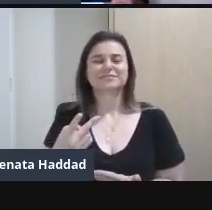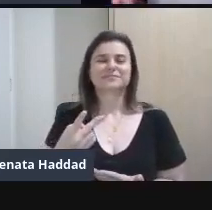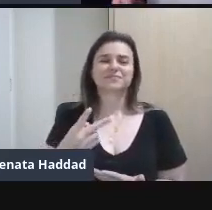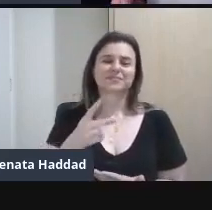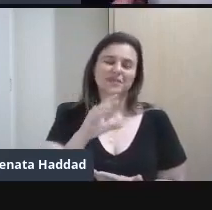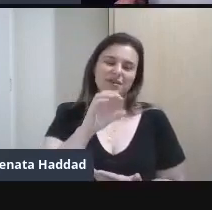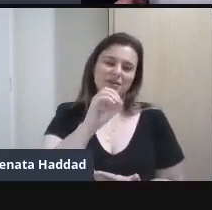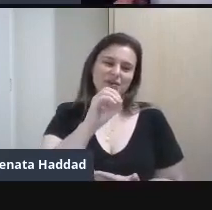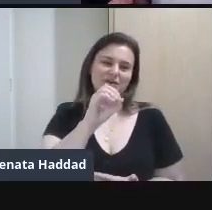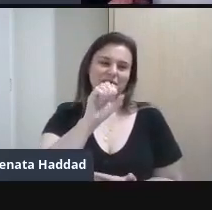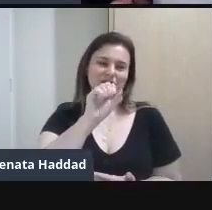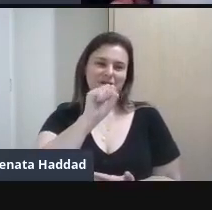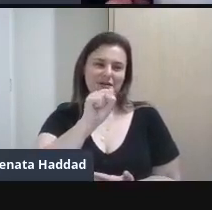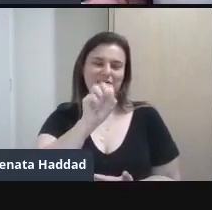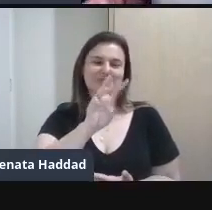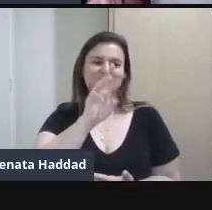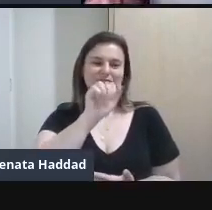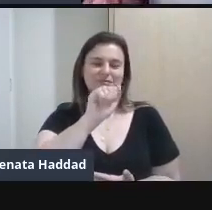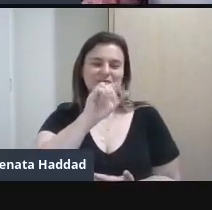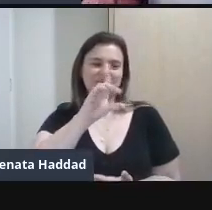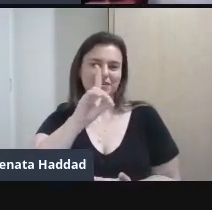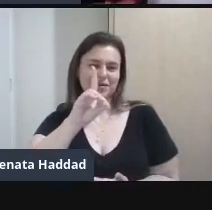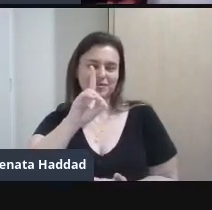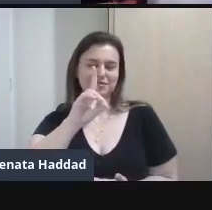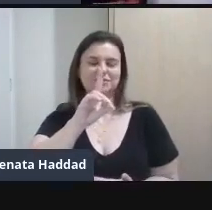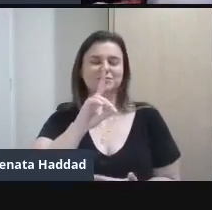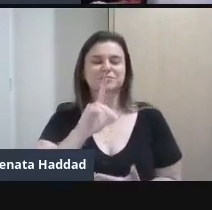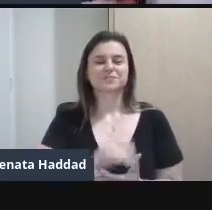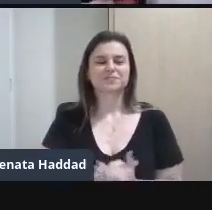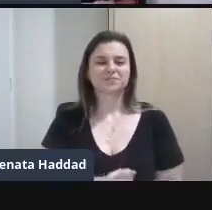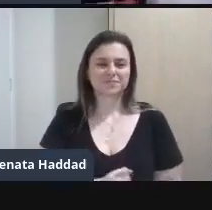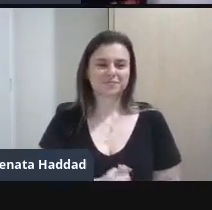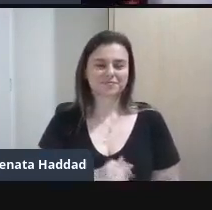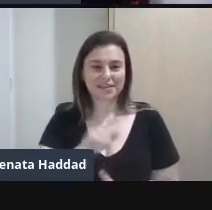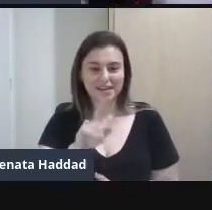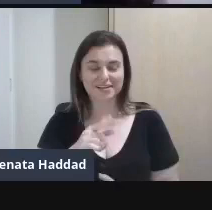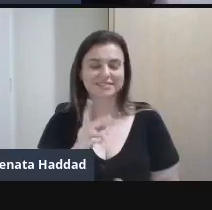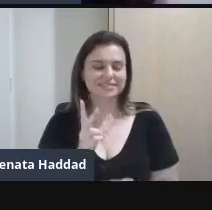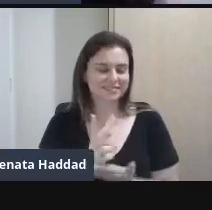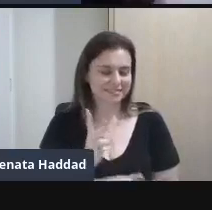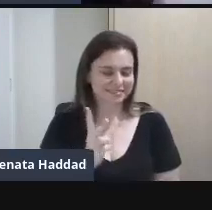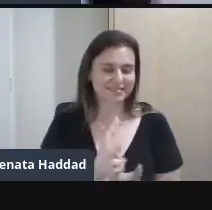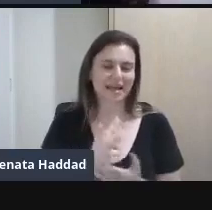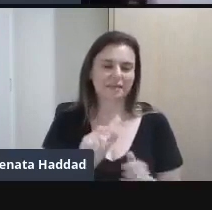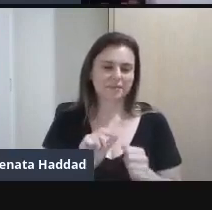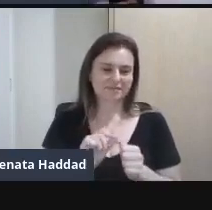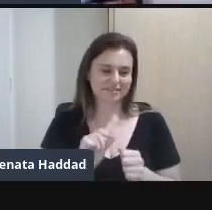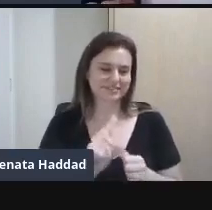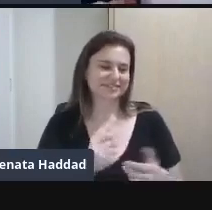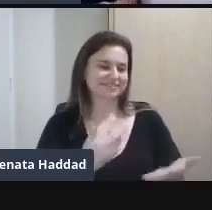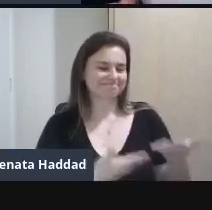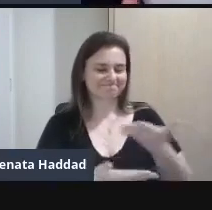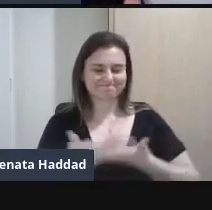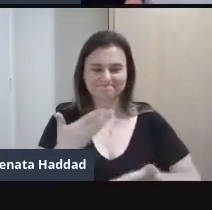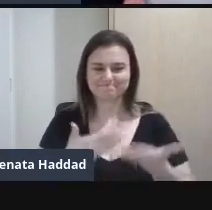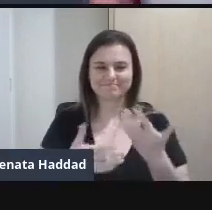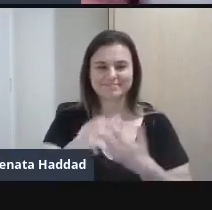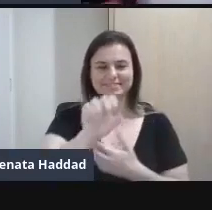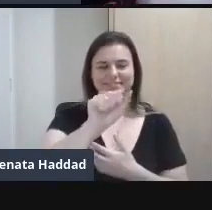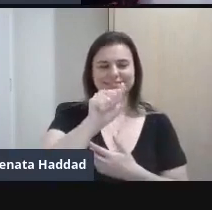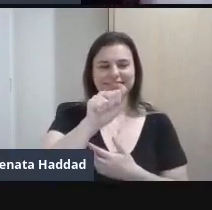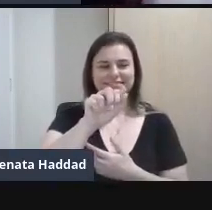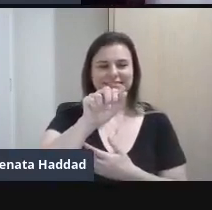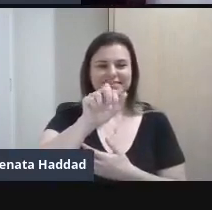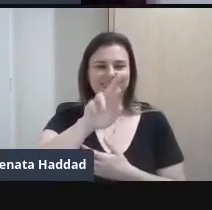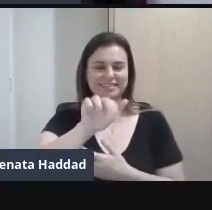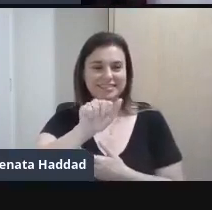Brasil Que eram das reuniões Porque eles já faziam Óbvio né gente Grandes saraus Que a gente adora Saraus hoje